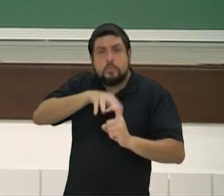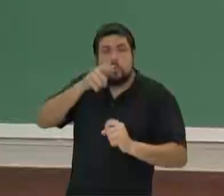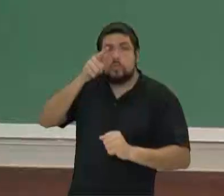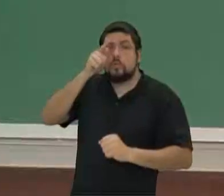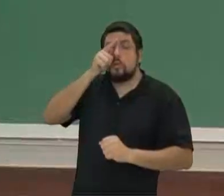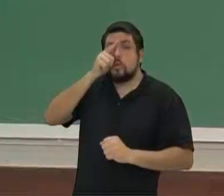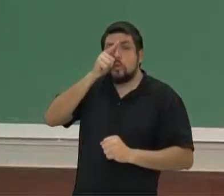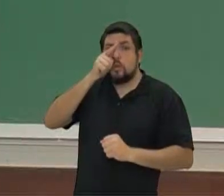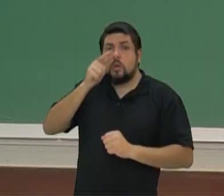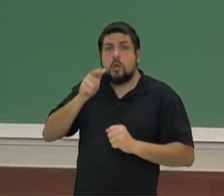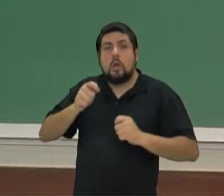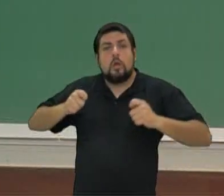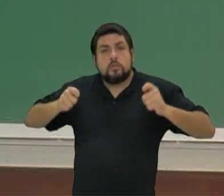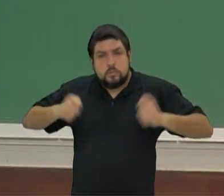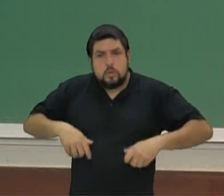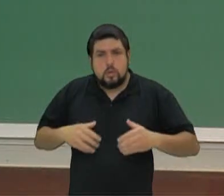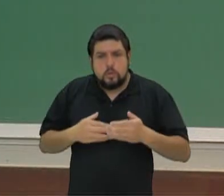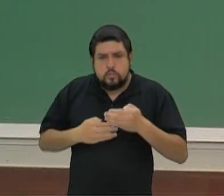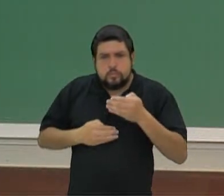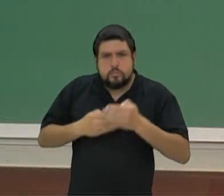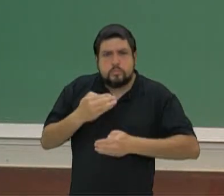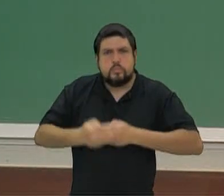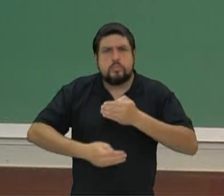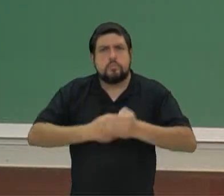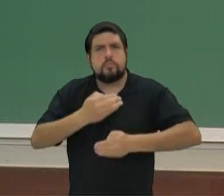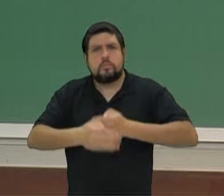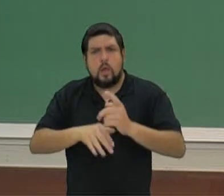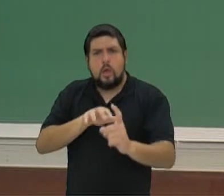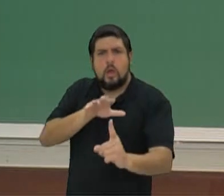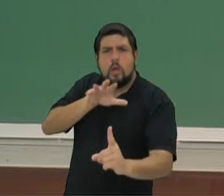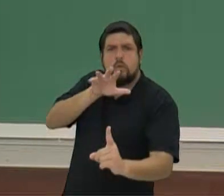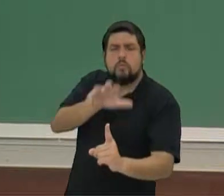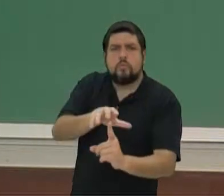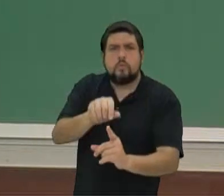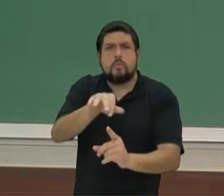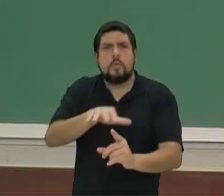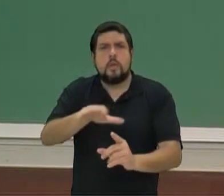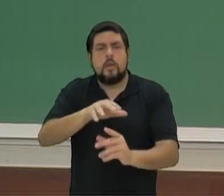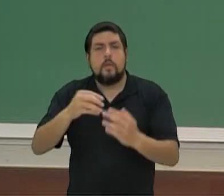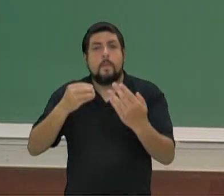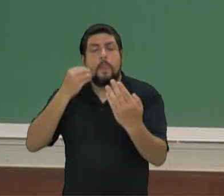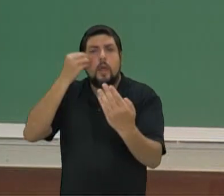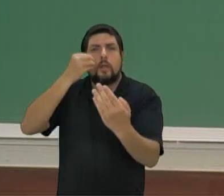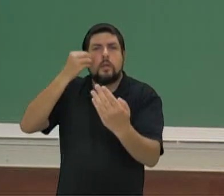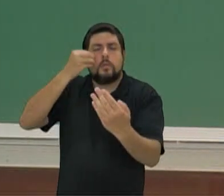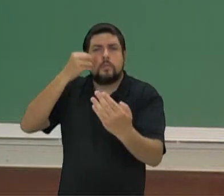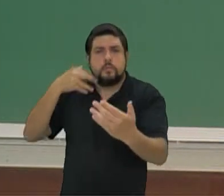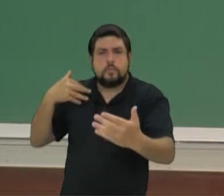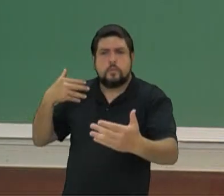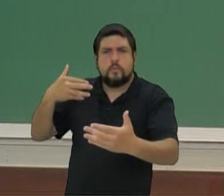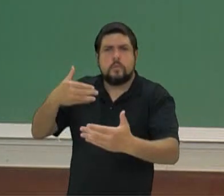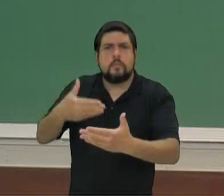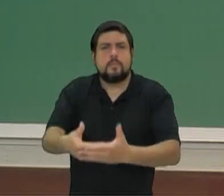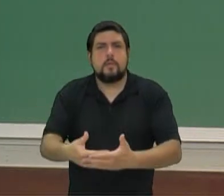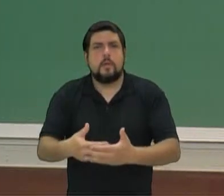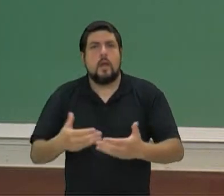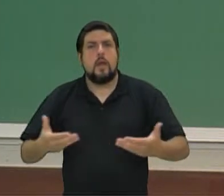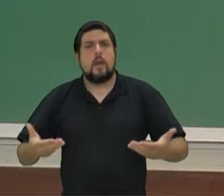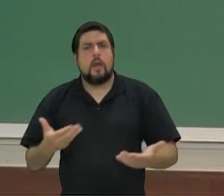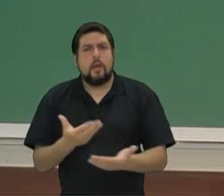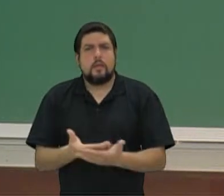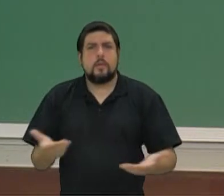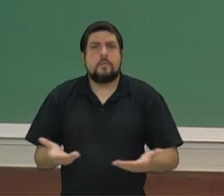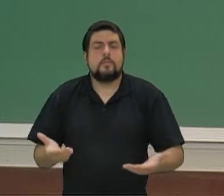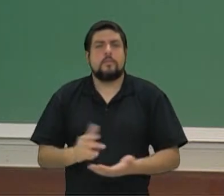influenciado na origem de um dos saberes da psicologia, ou da psicanálise, fundamental até hoje e